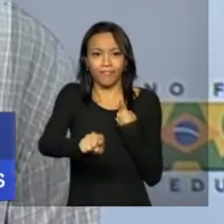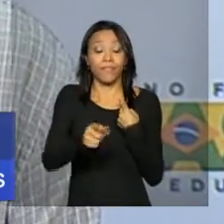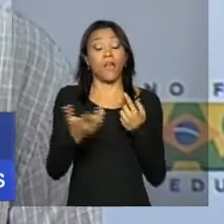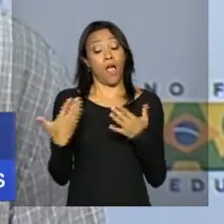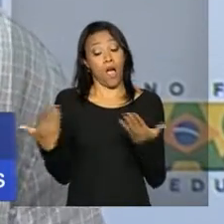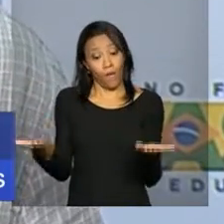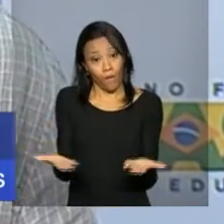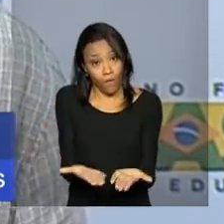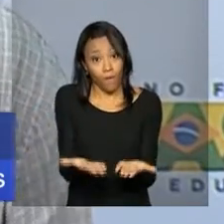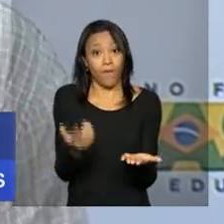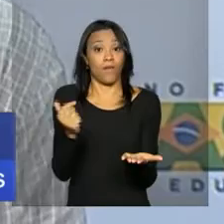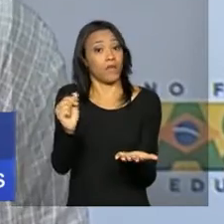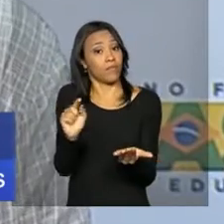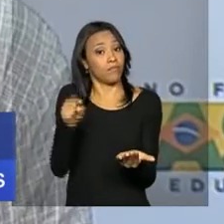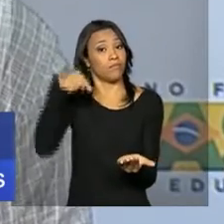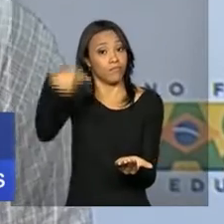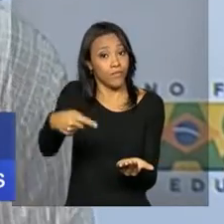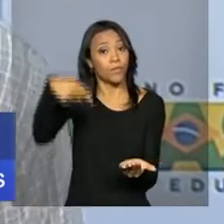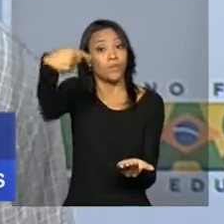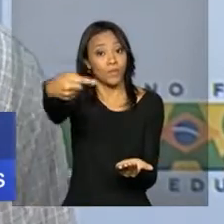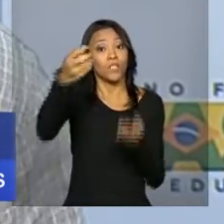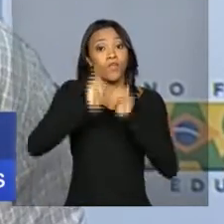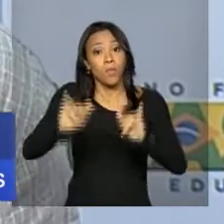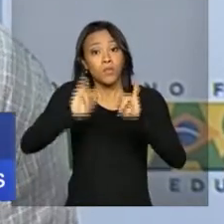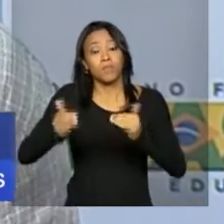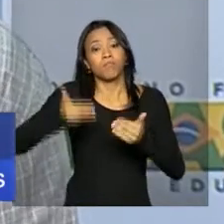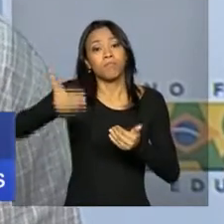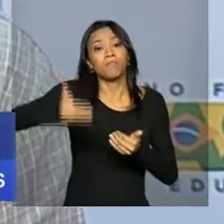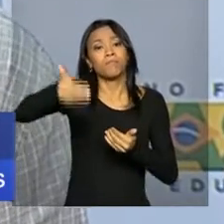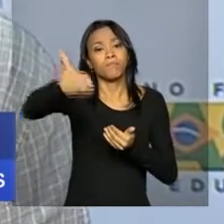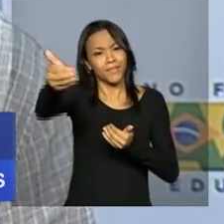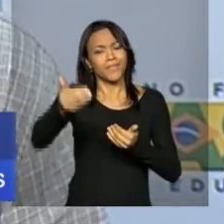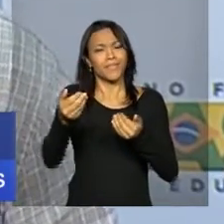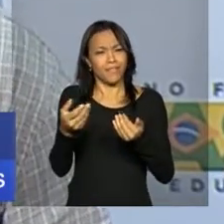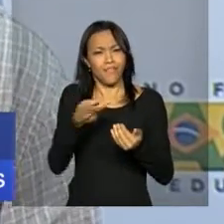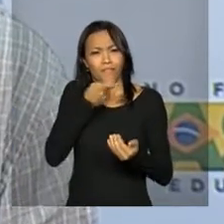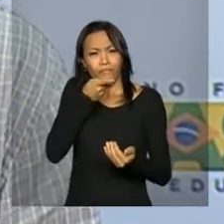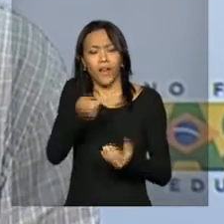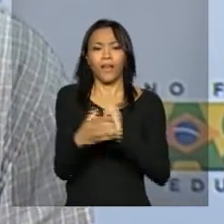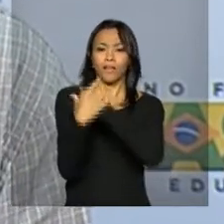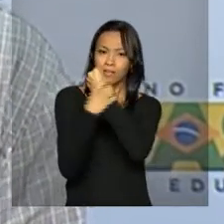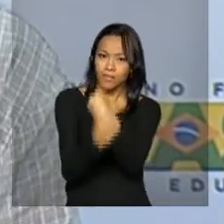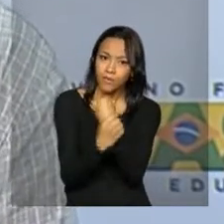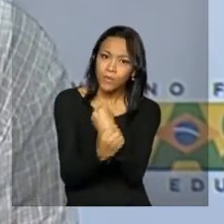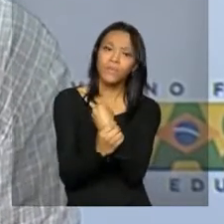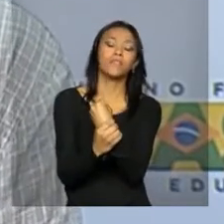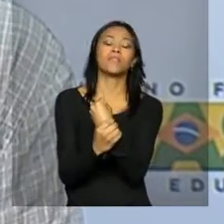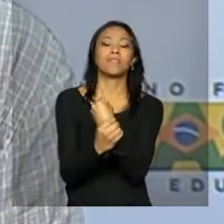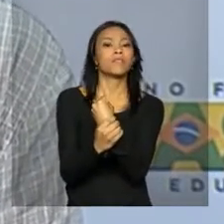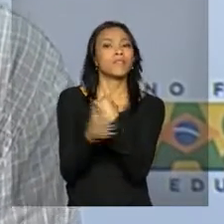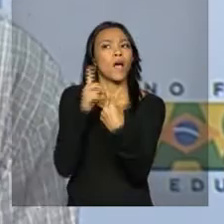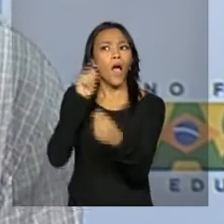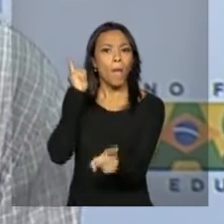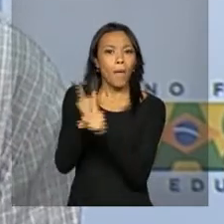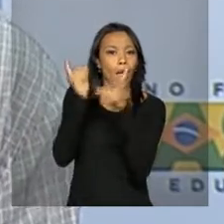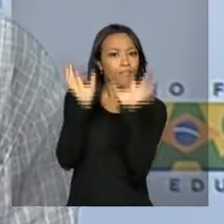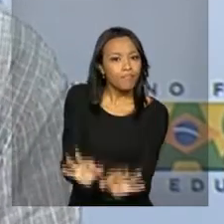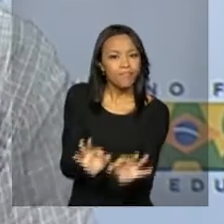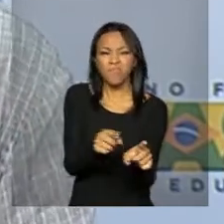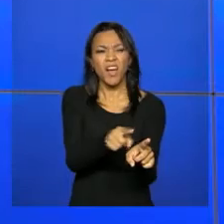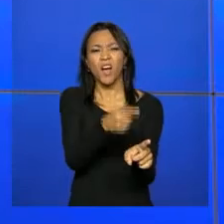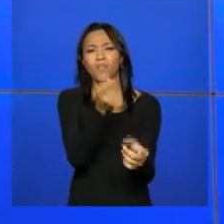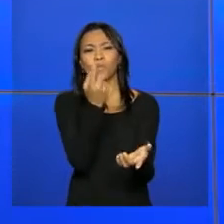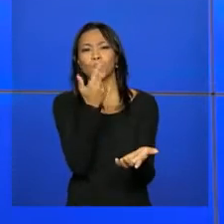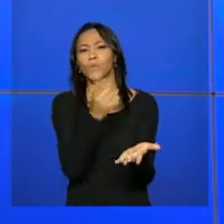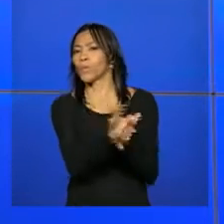partir de agora e nos próximos boletins, nós vamos poder falar com segurança sobre casos confirmados e casos descartados.